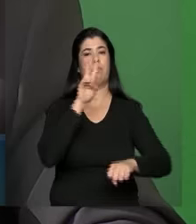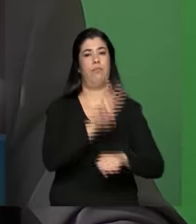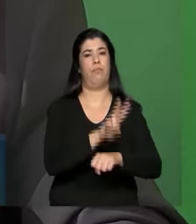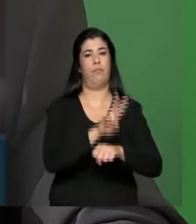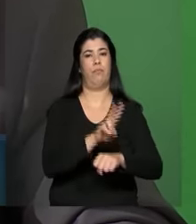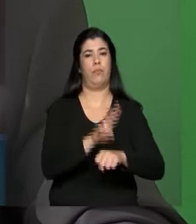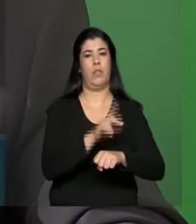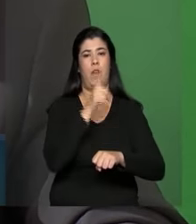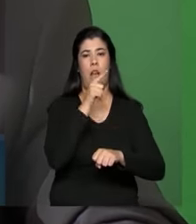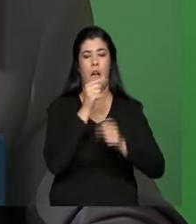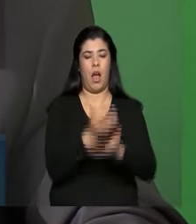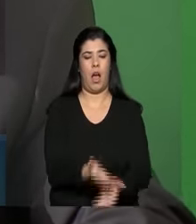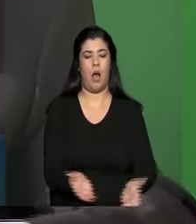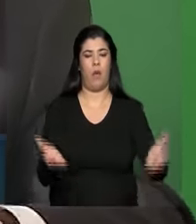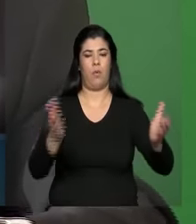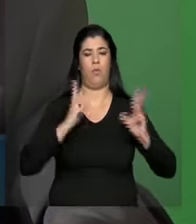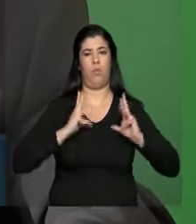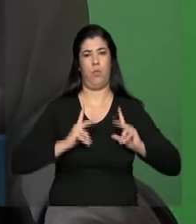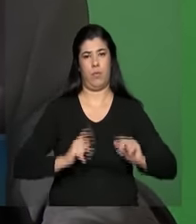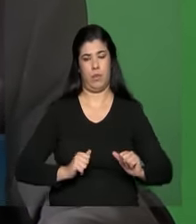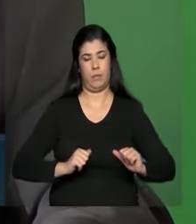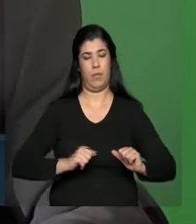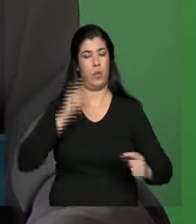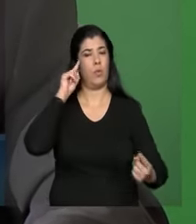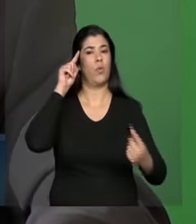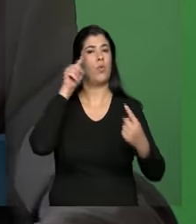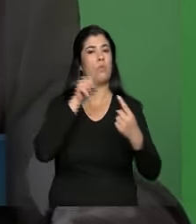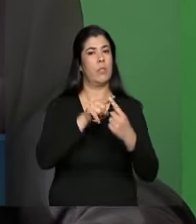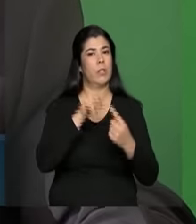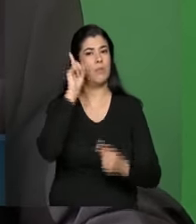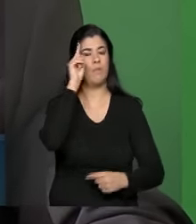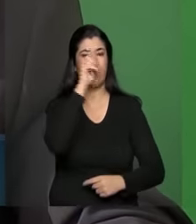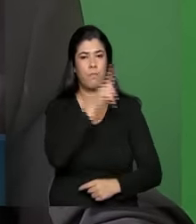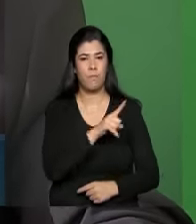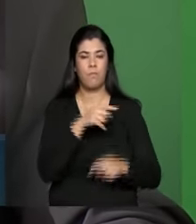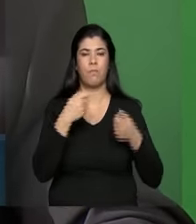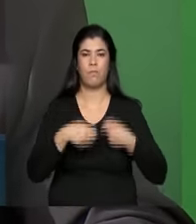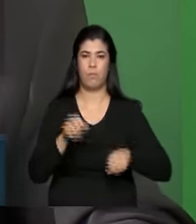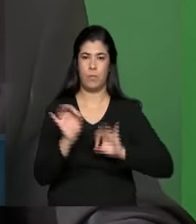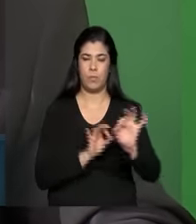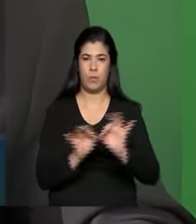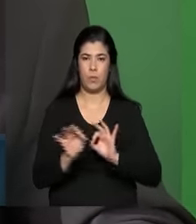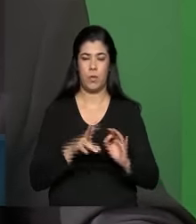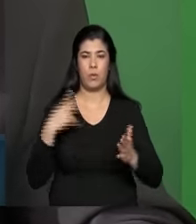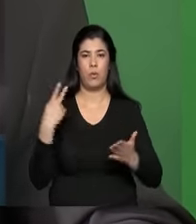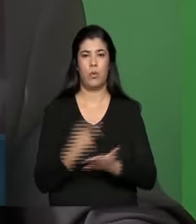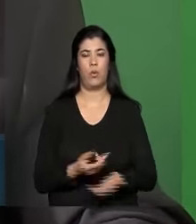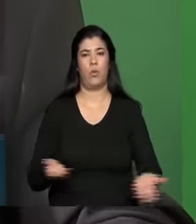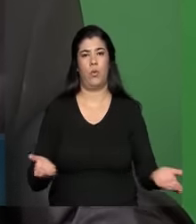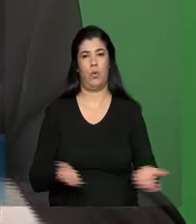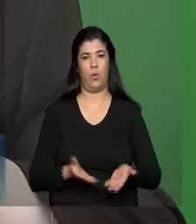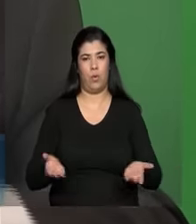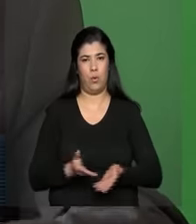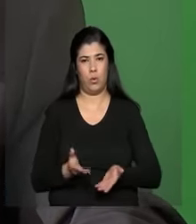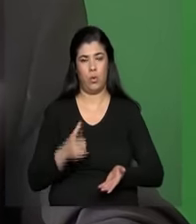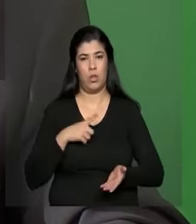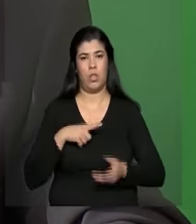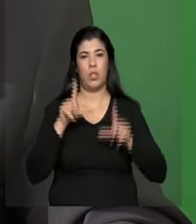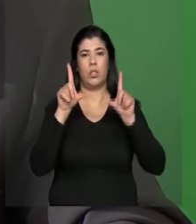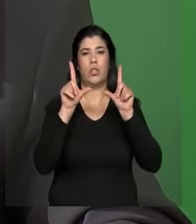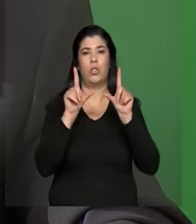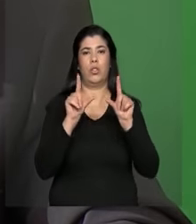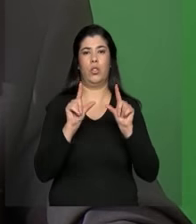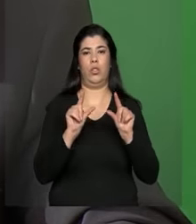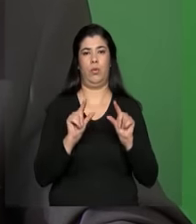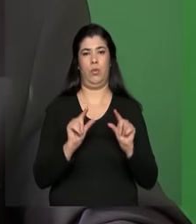reserva. Então, nós temos uma expectativa difícil, nós temos uma situação hoje de redução da